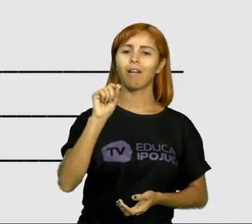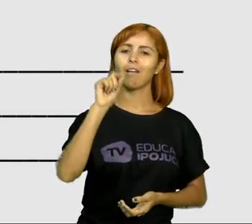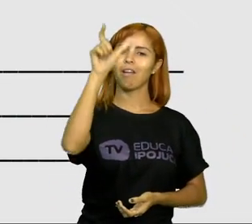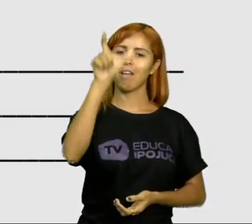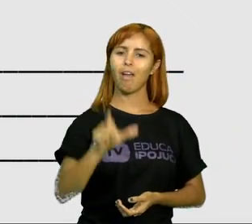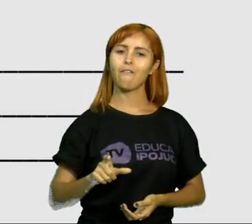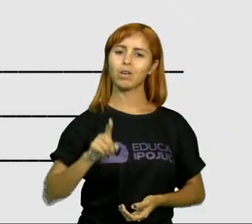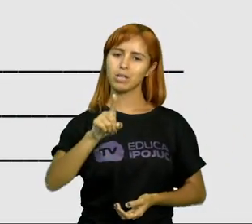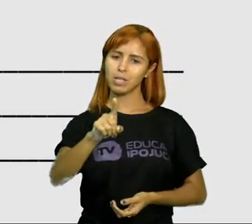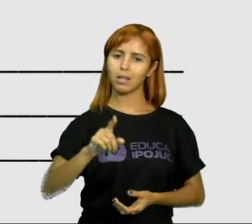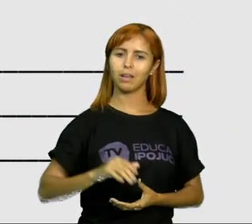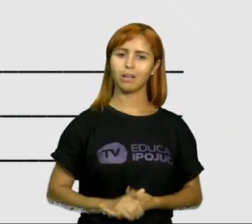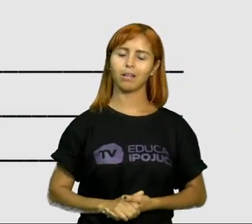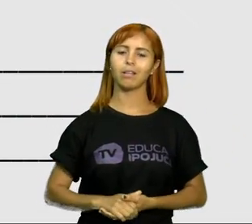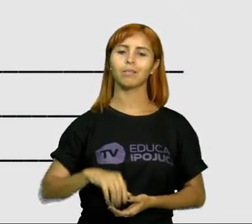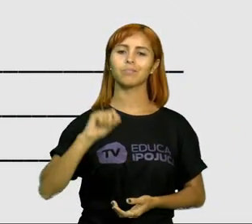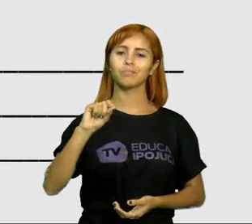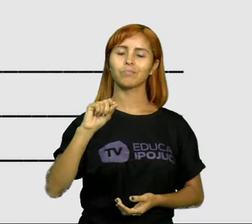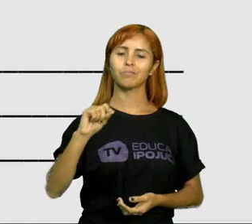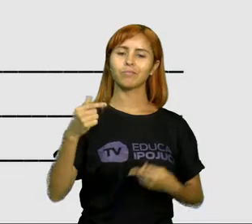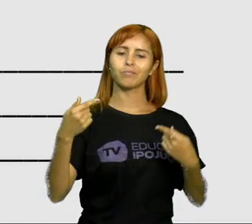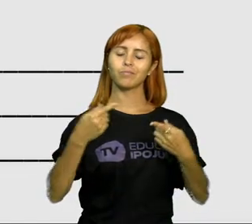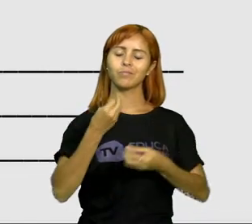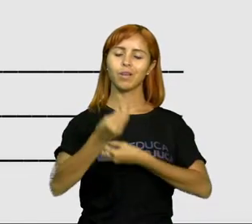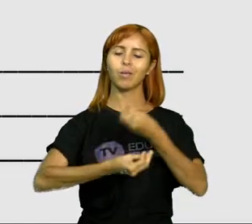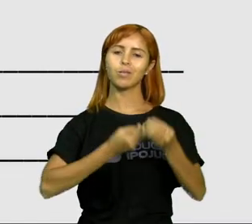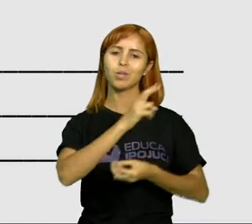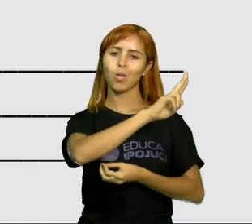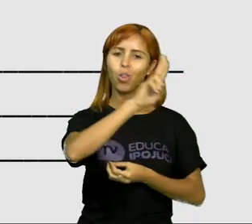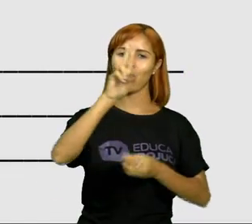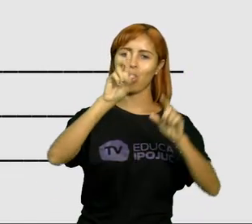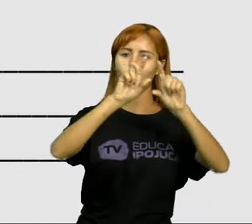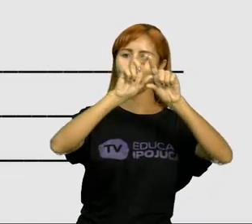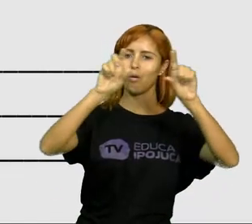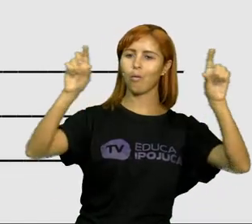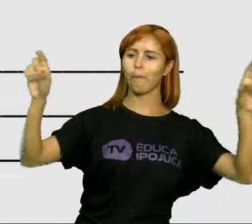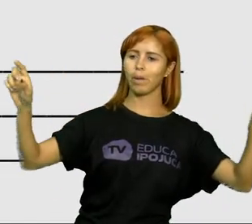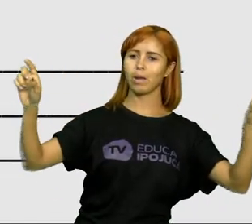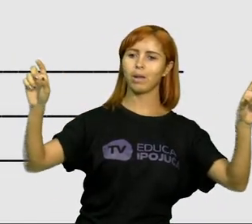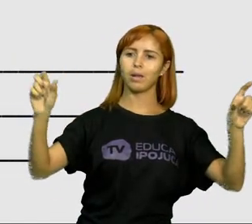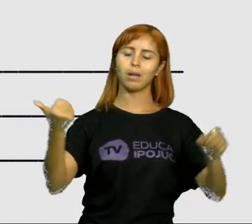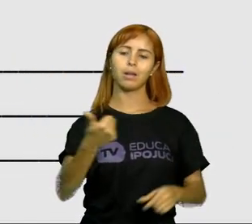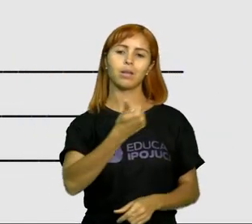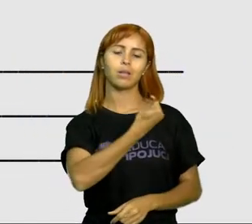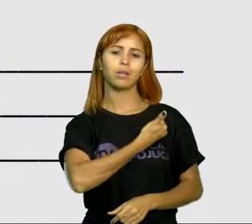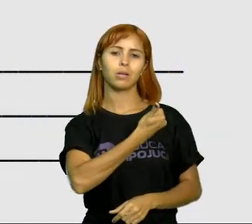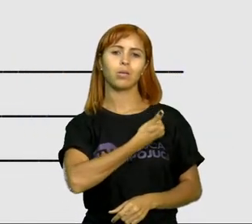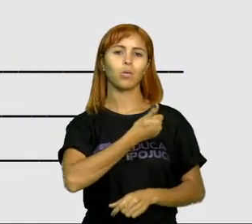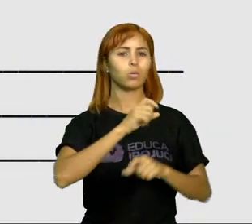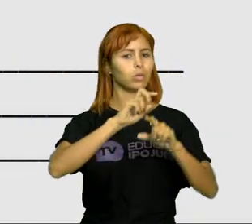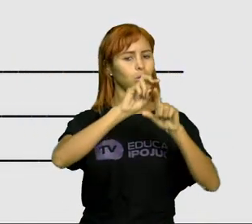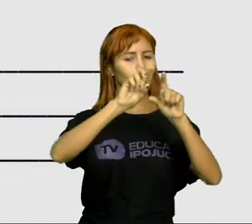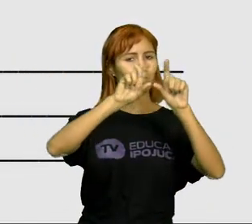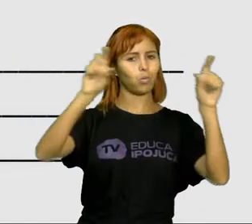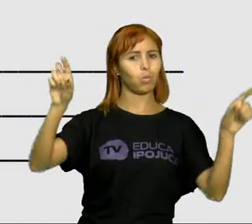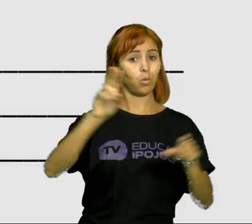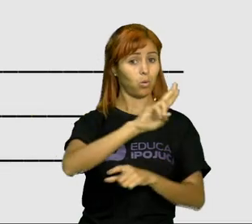você? A partir de quê? Primeiro, seu nome completo, a sua identificação com o seu nome,